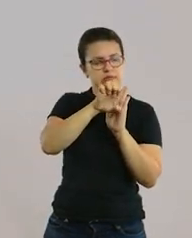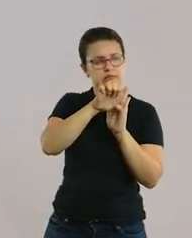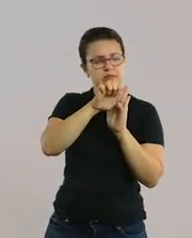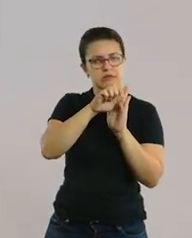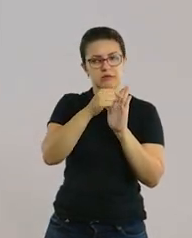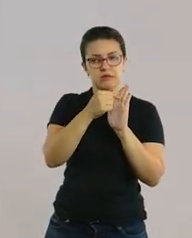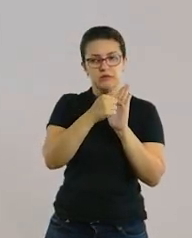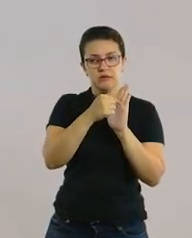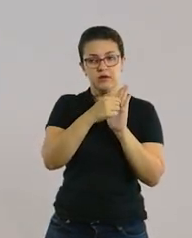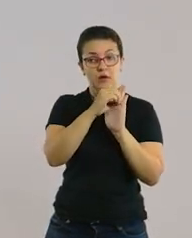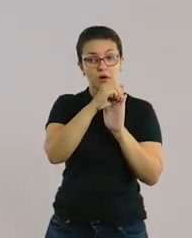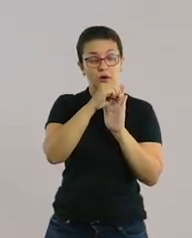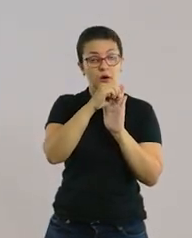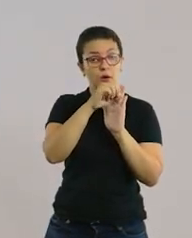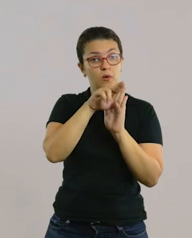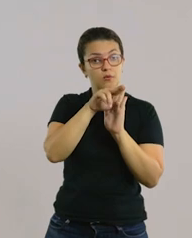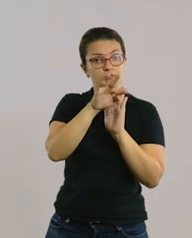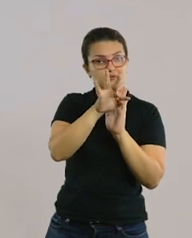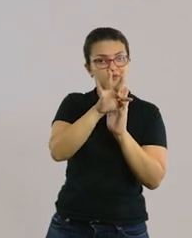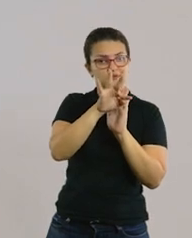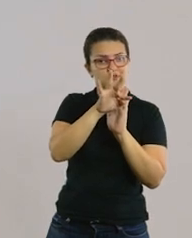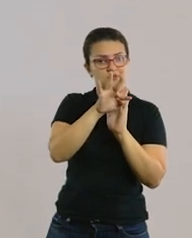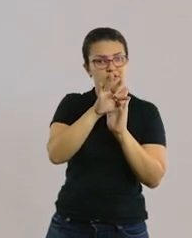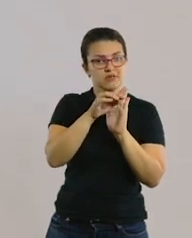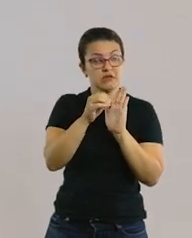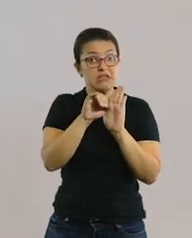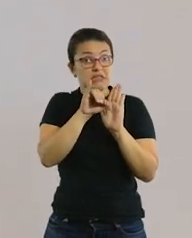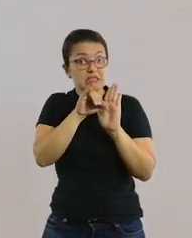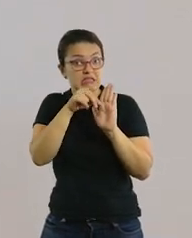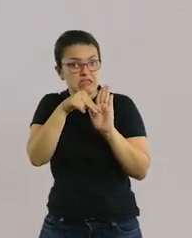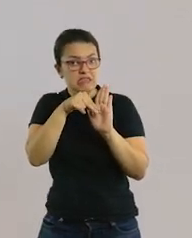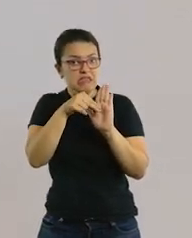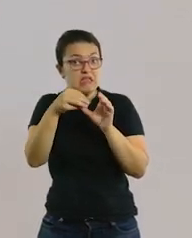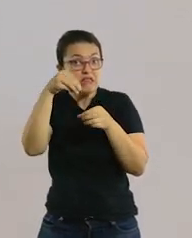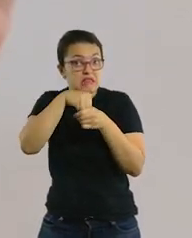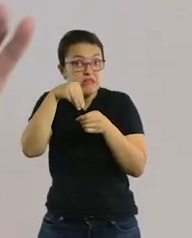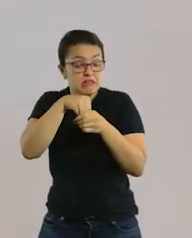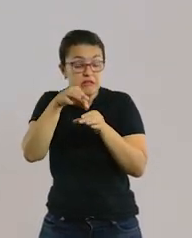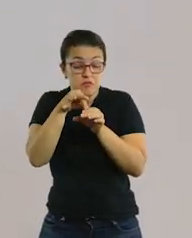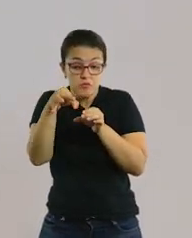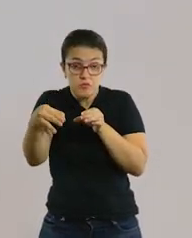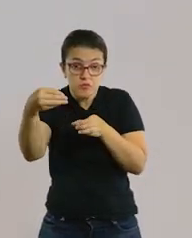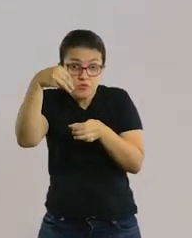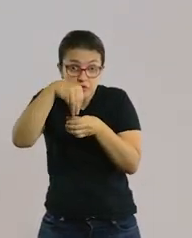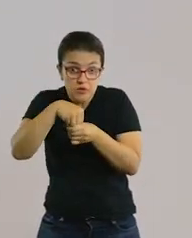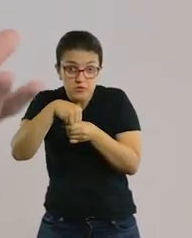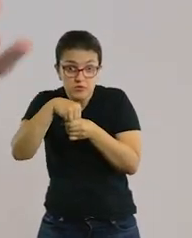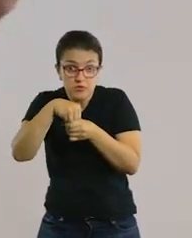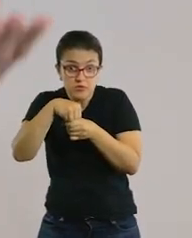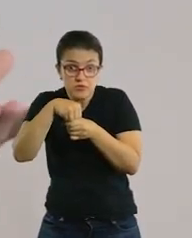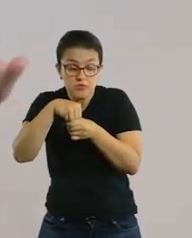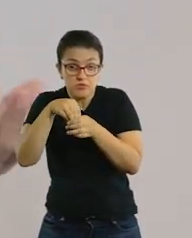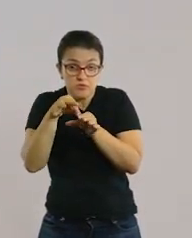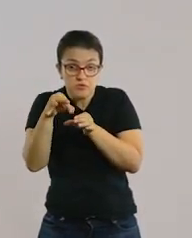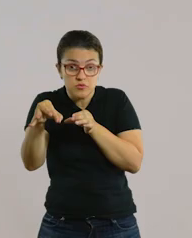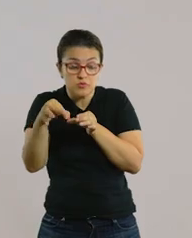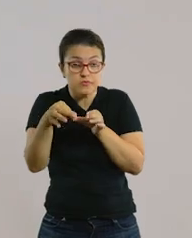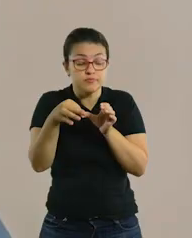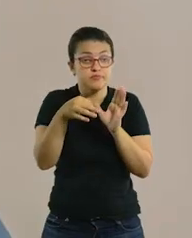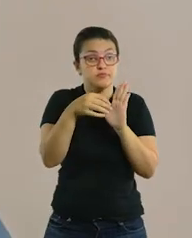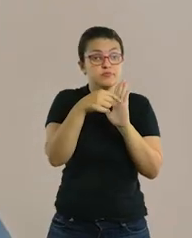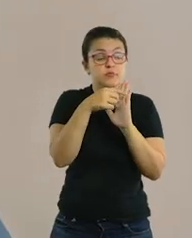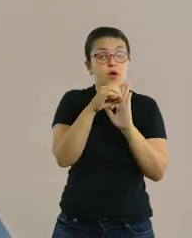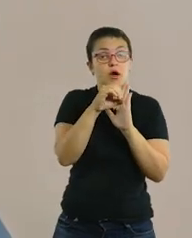Case. Mas o que significa isso? In Pencil Case significa dentro do estojo, porque Pencil Case significa estojo.